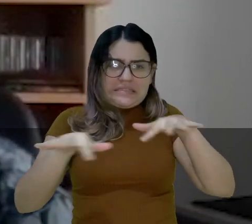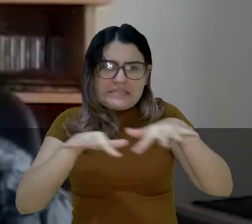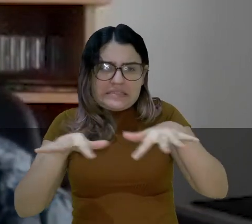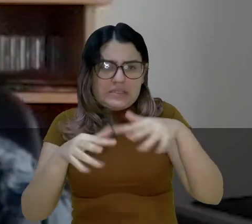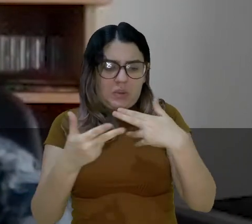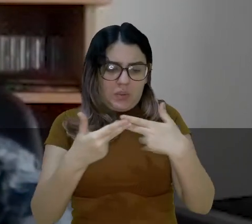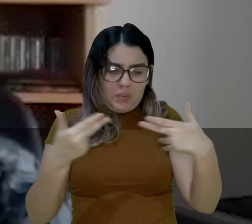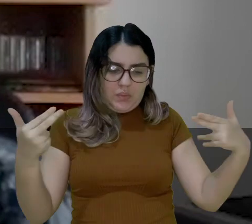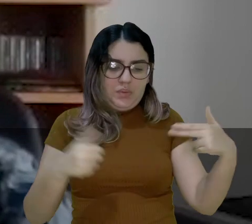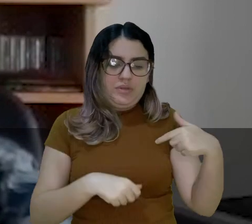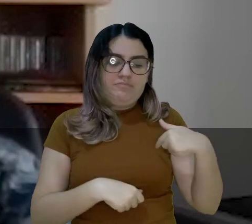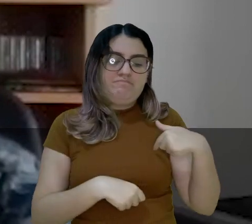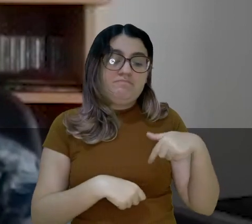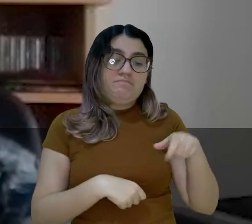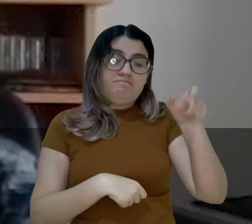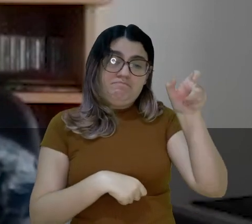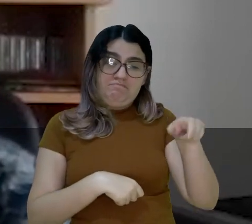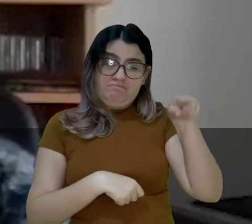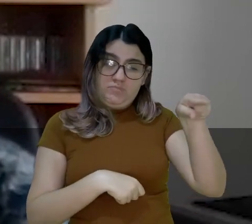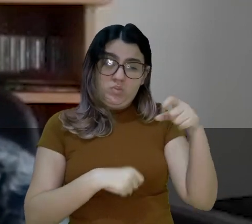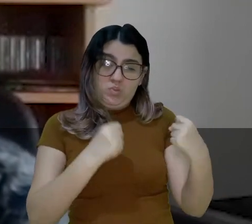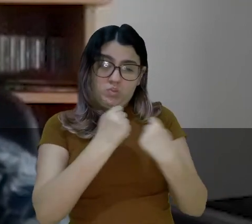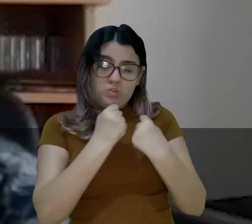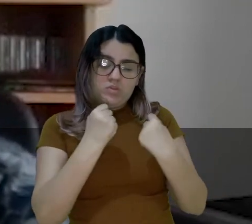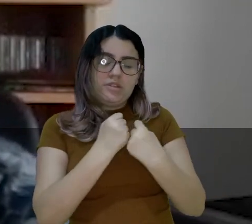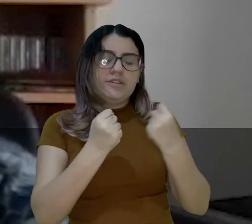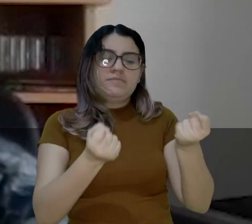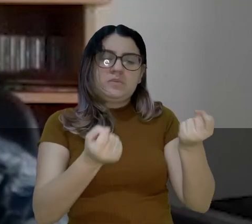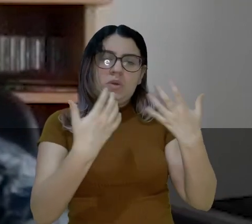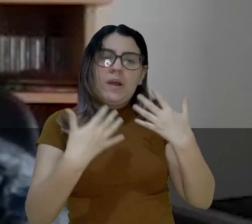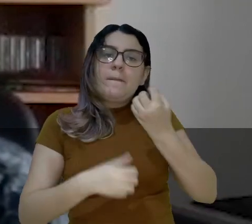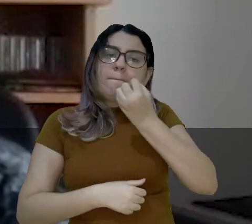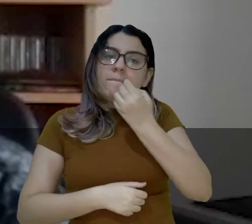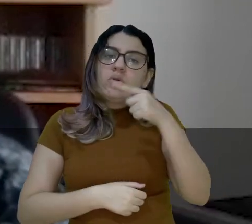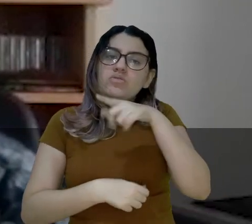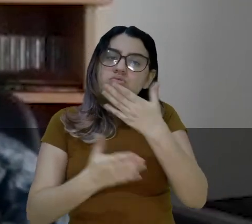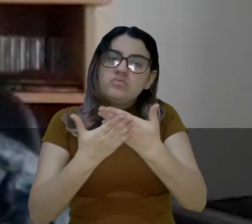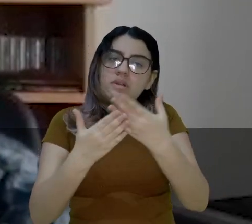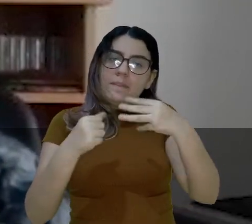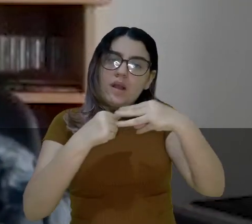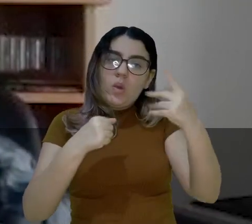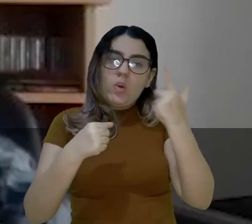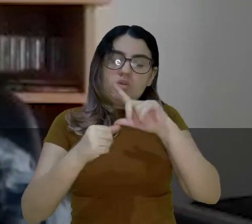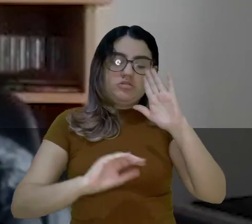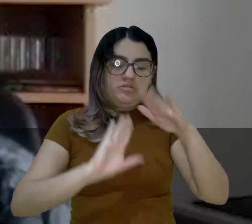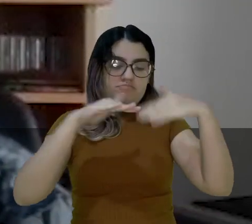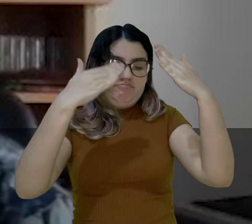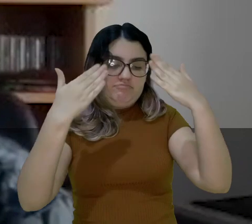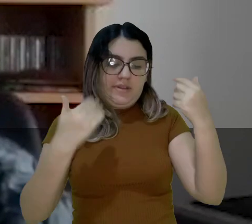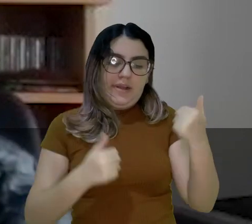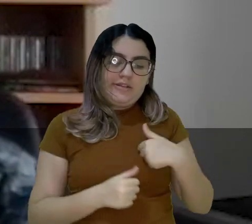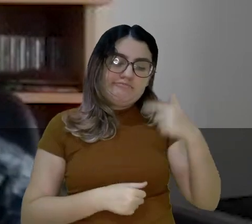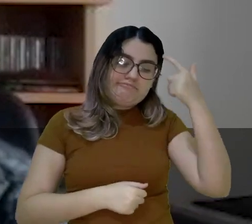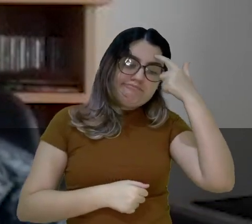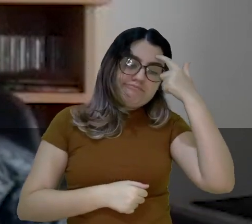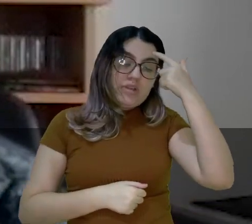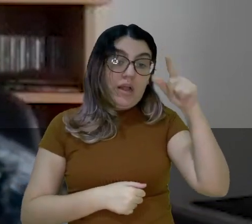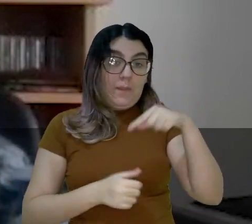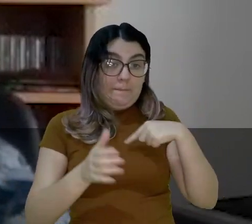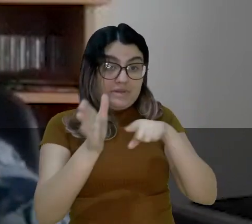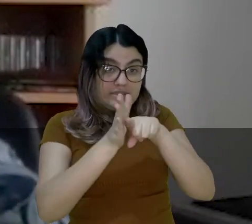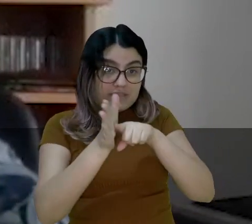E o tutor me falava que seria bom eu fazer o mestrado para eu crescer. Aí eu